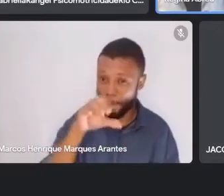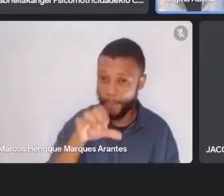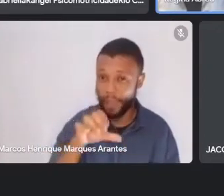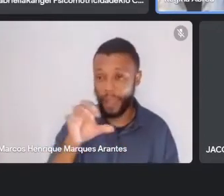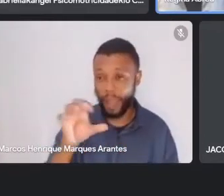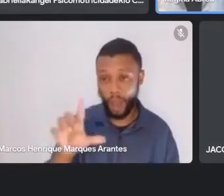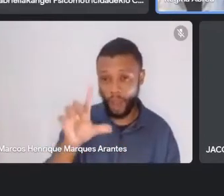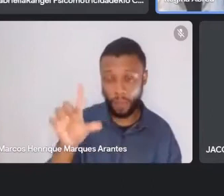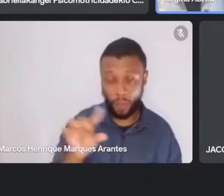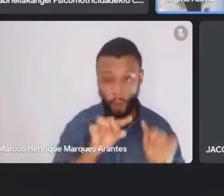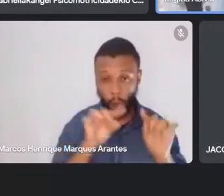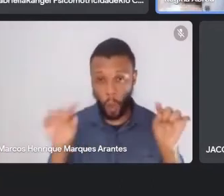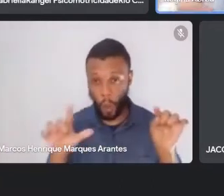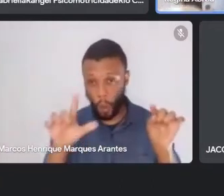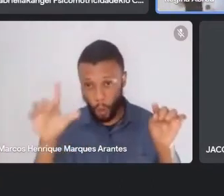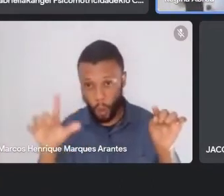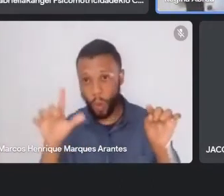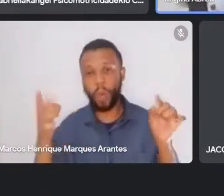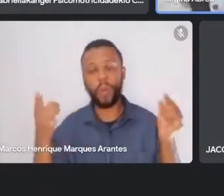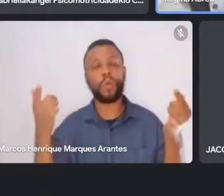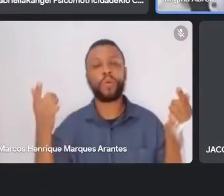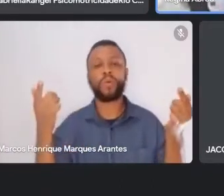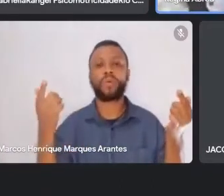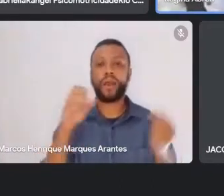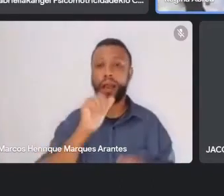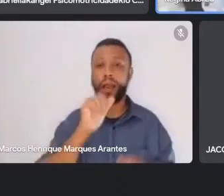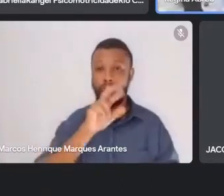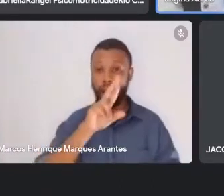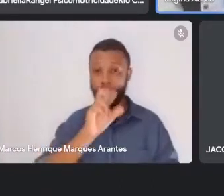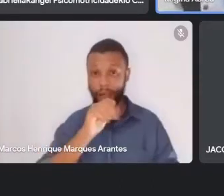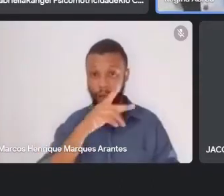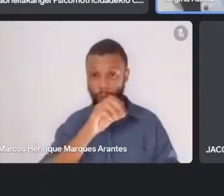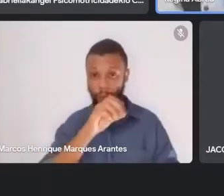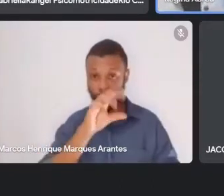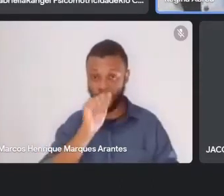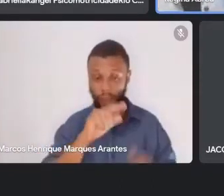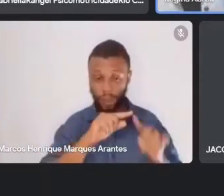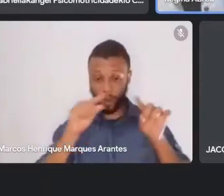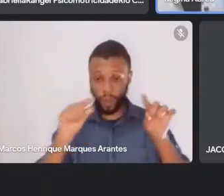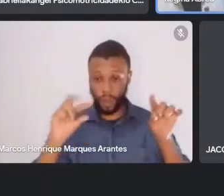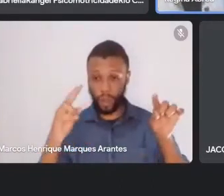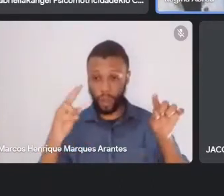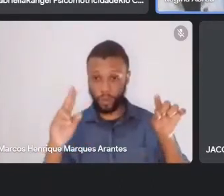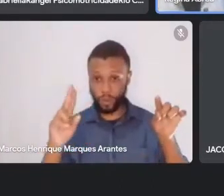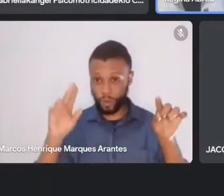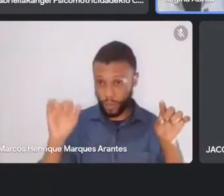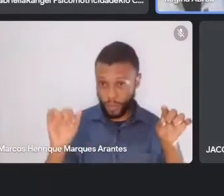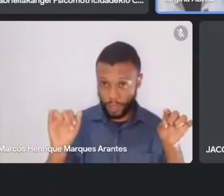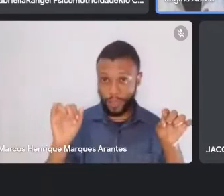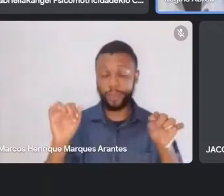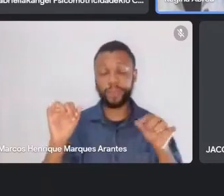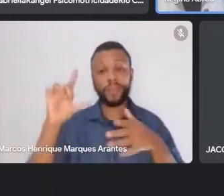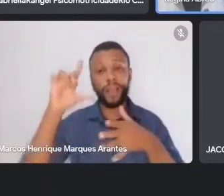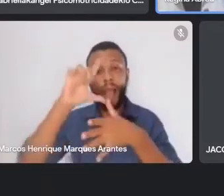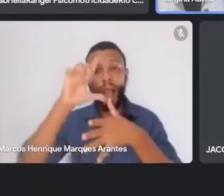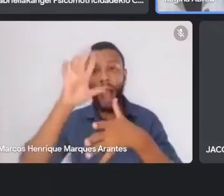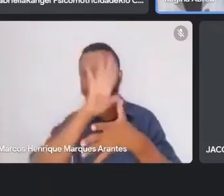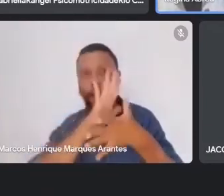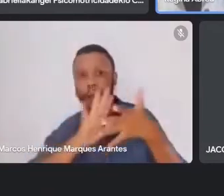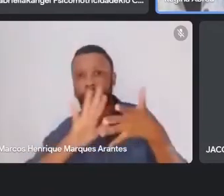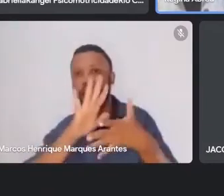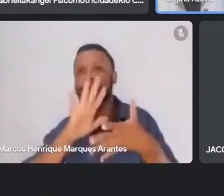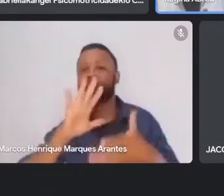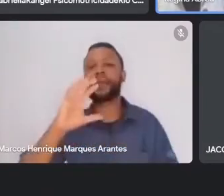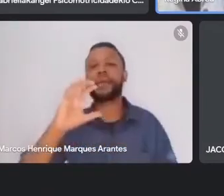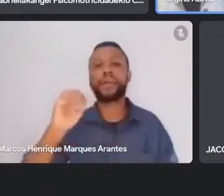ir do Ayapoque ao Chuí, tem que atravessar o Brasil inteiro e a América Latina e o Caribe, nós vamos fazer tudo